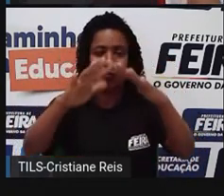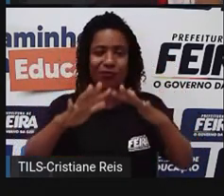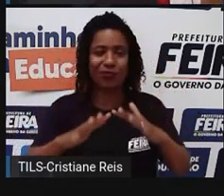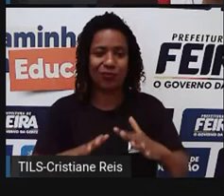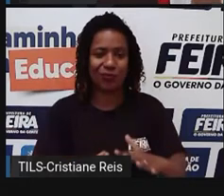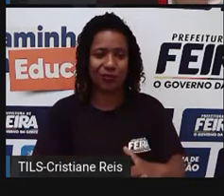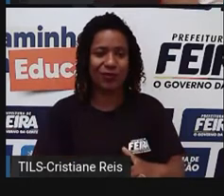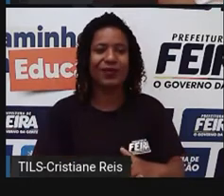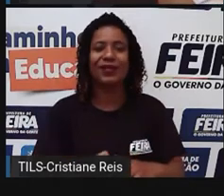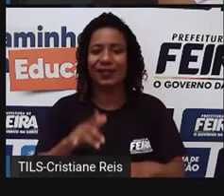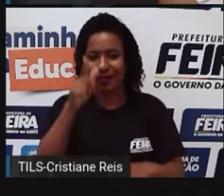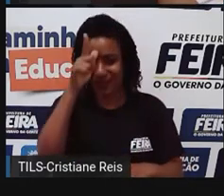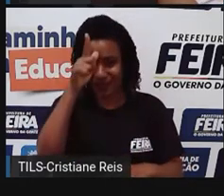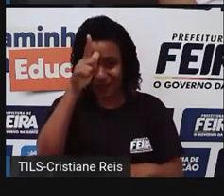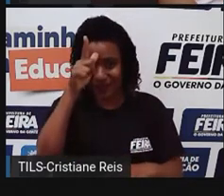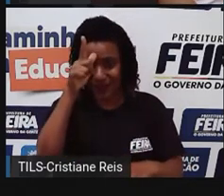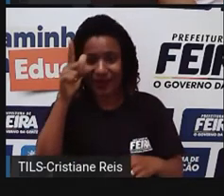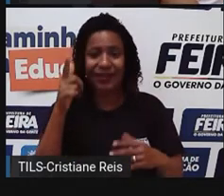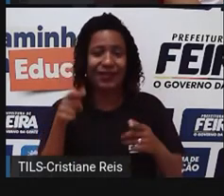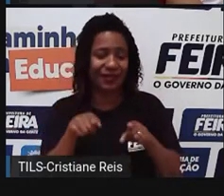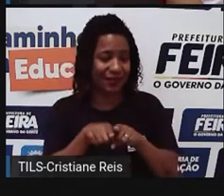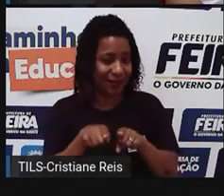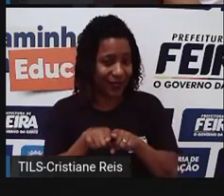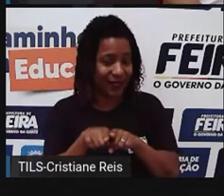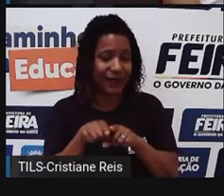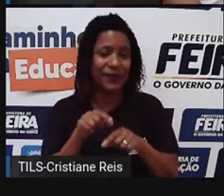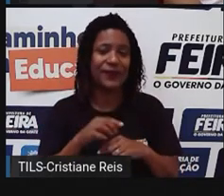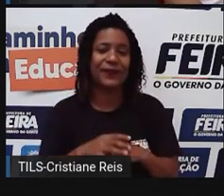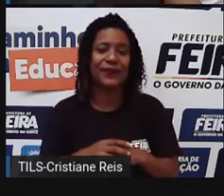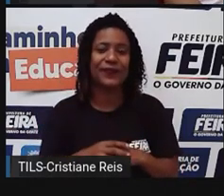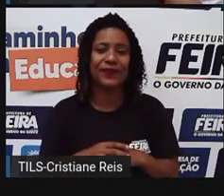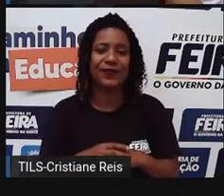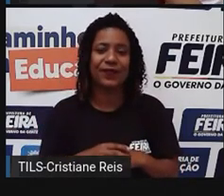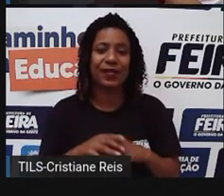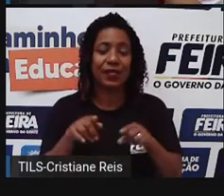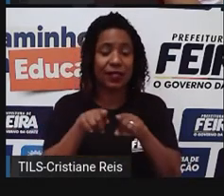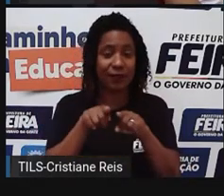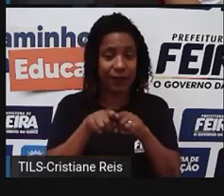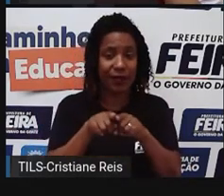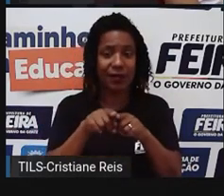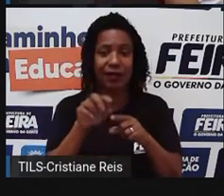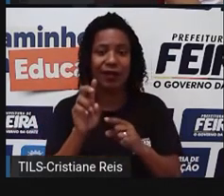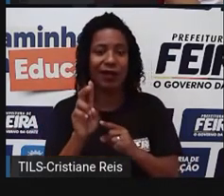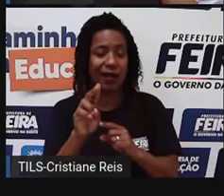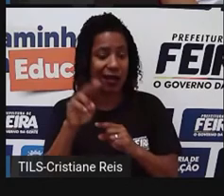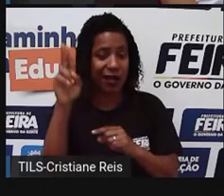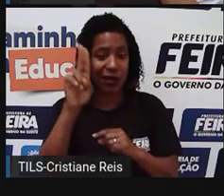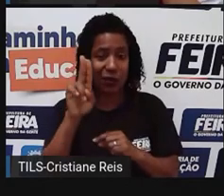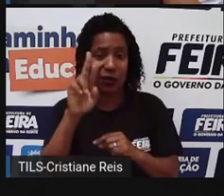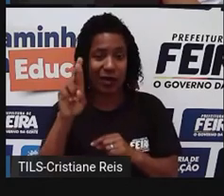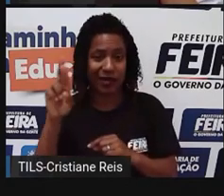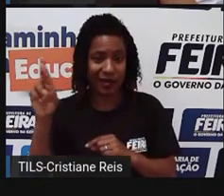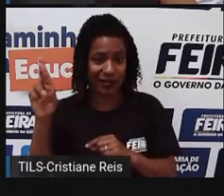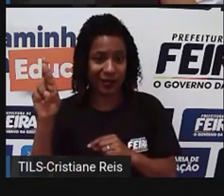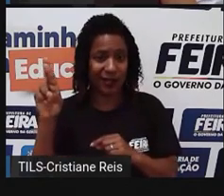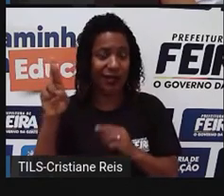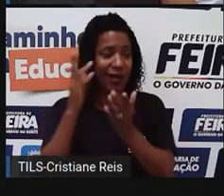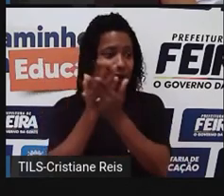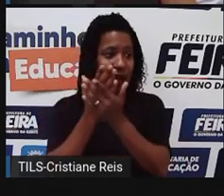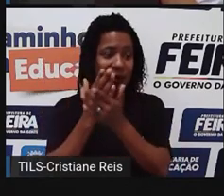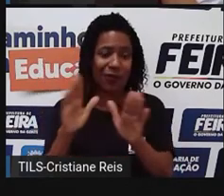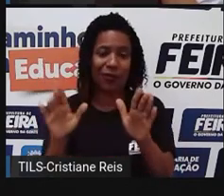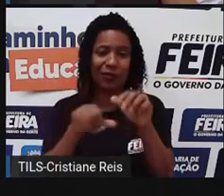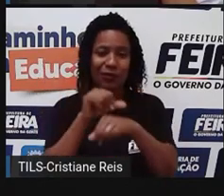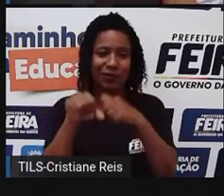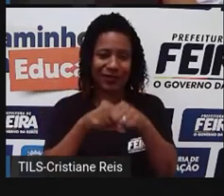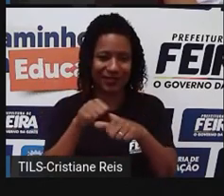União Soviética, também foi outro fator. E o próprio fato, né, dela desmembrar, fez com que vários